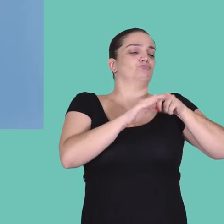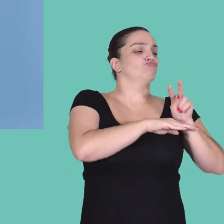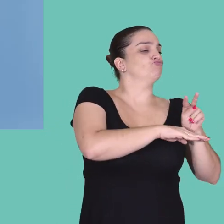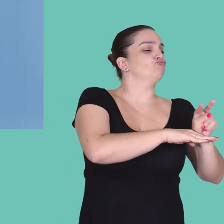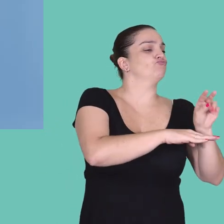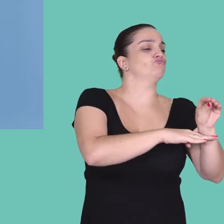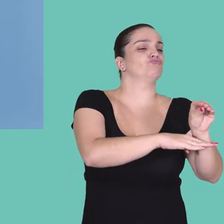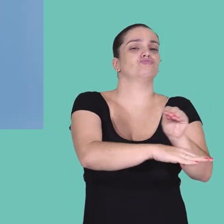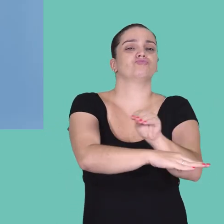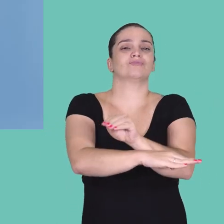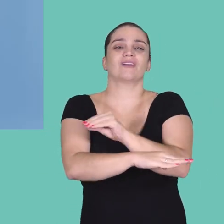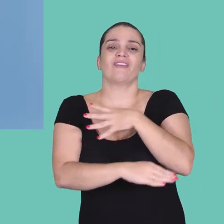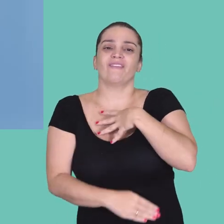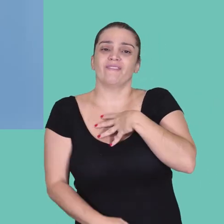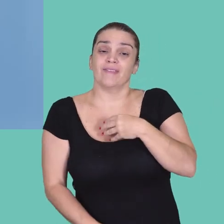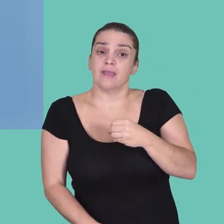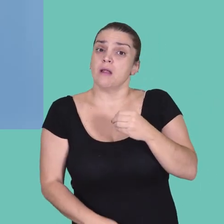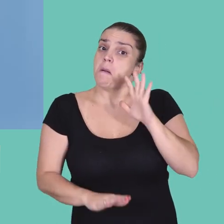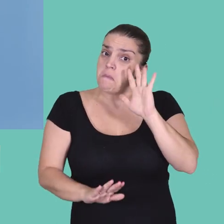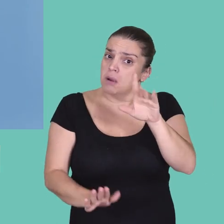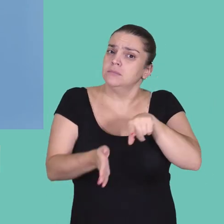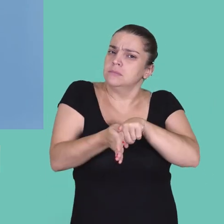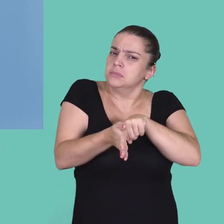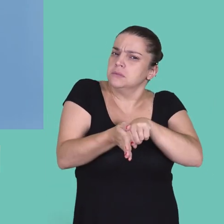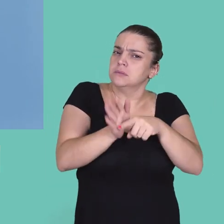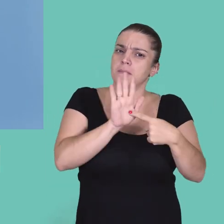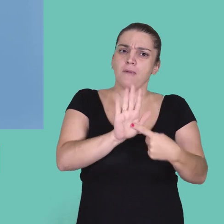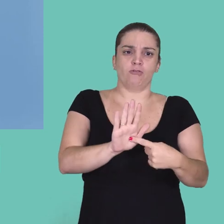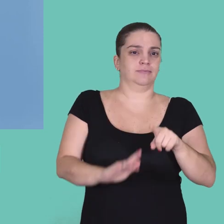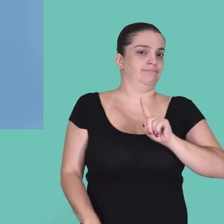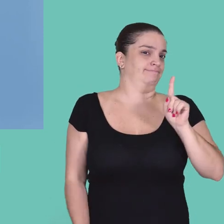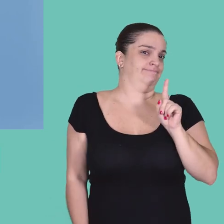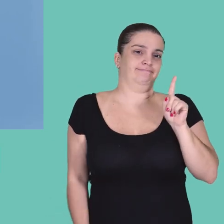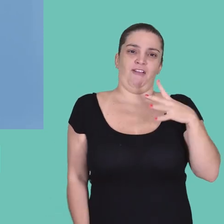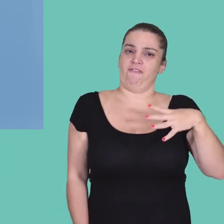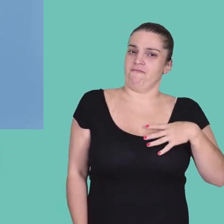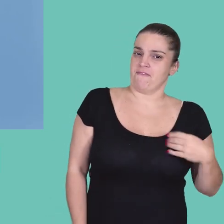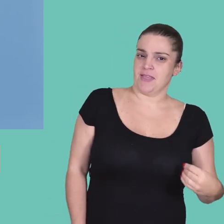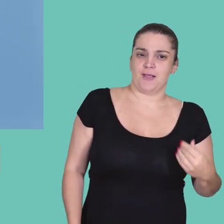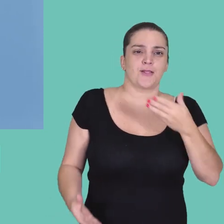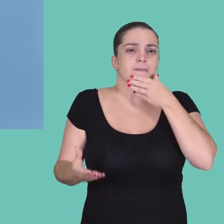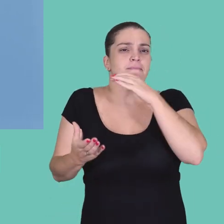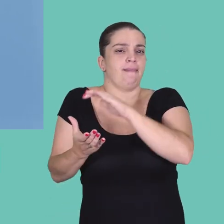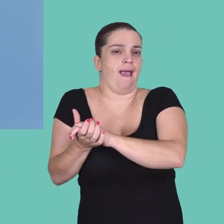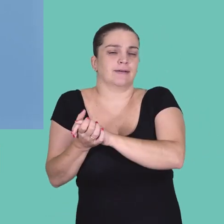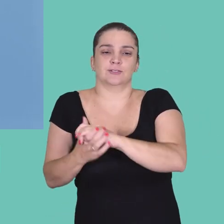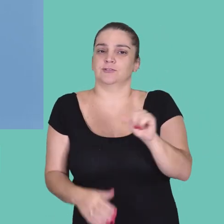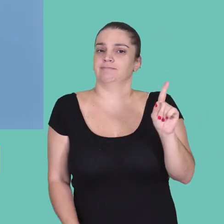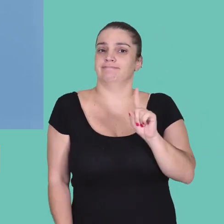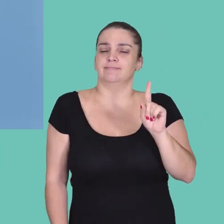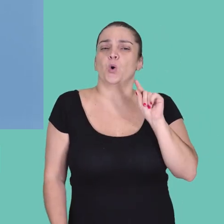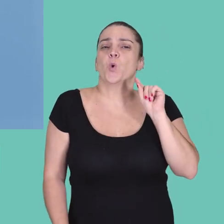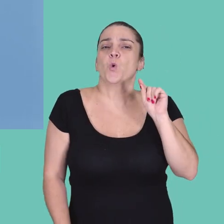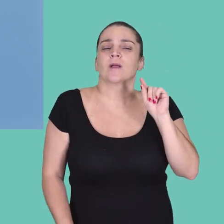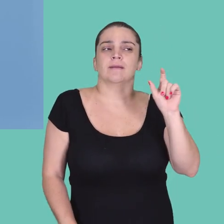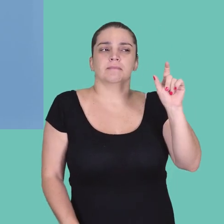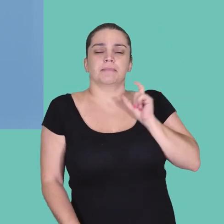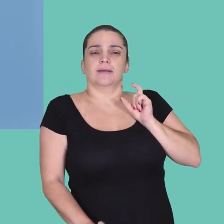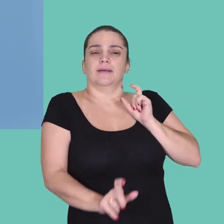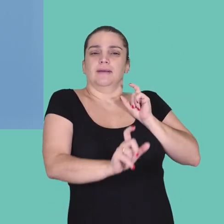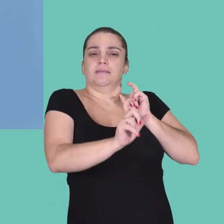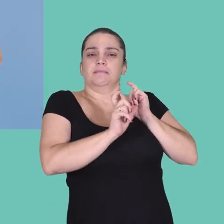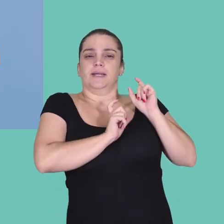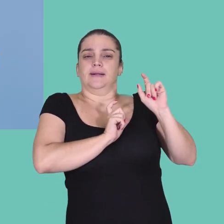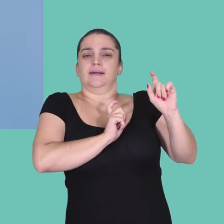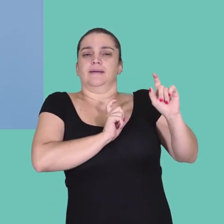ficar em casa, cuidar dos filhos. Só que, nesse estudo, eles mostram que o problema não é filho, não é marido. O